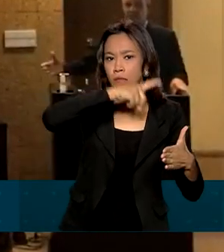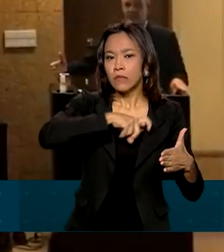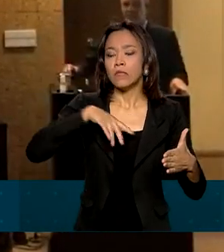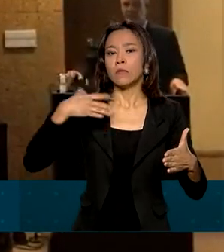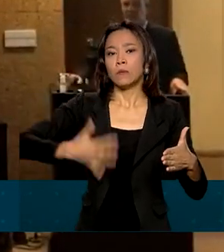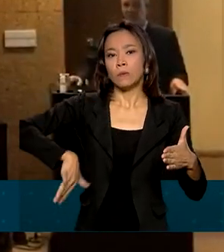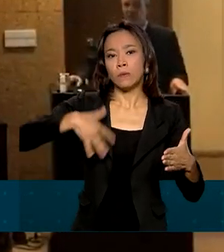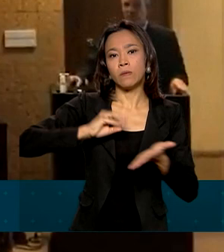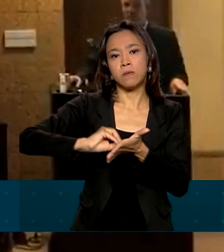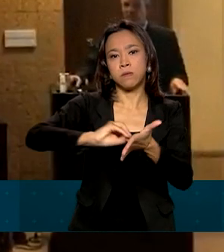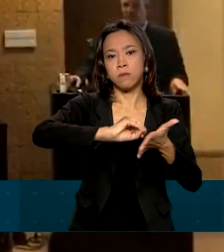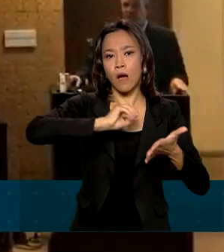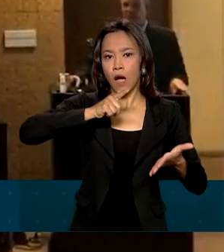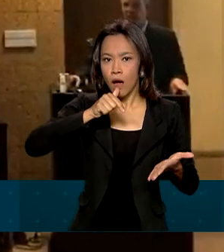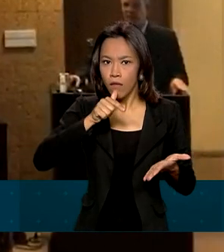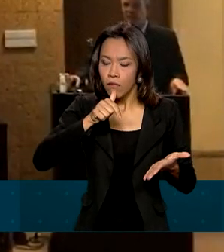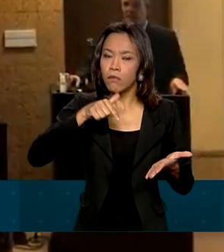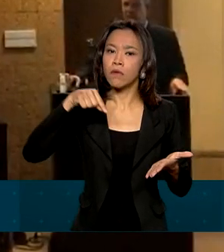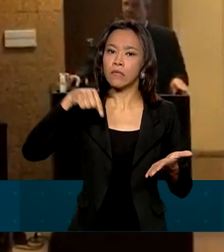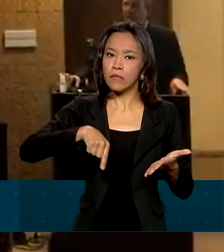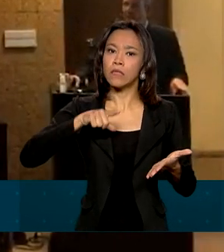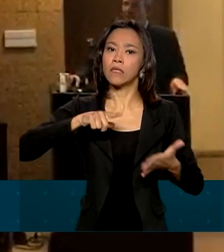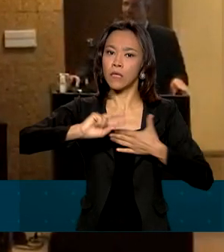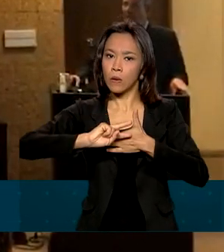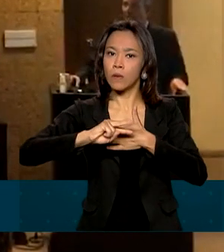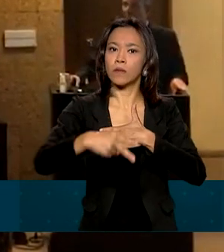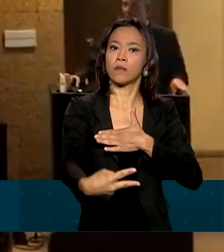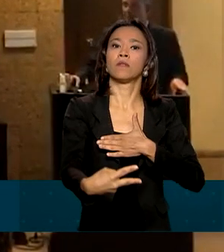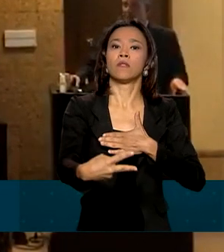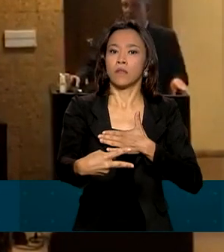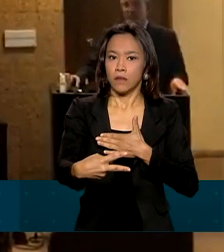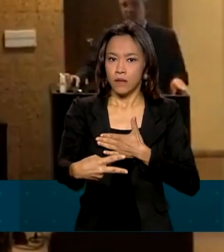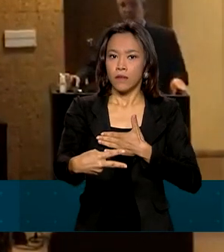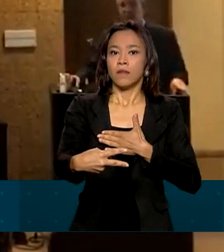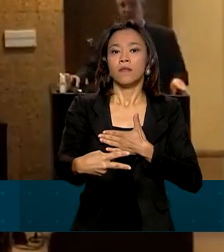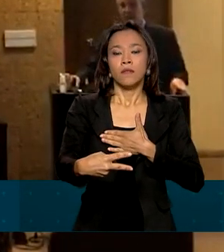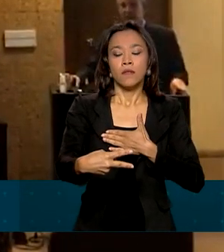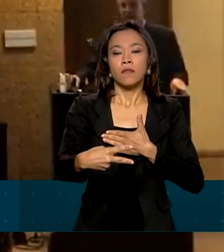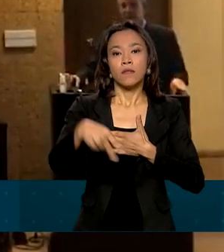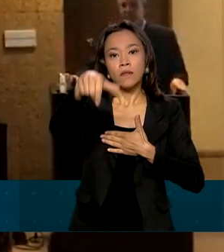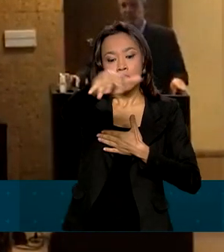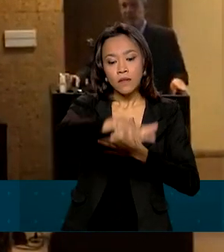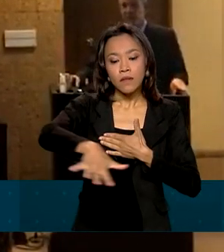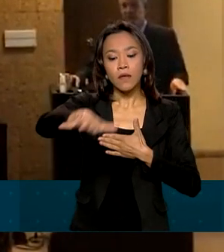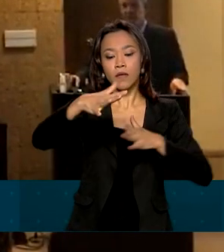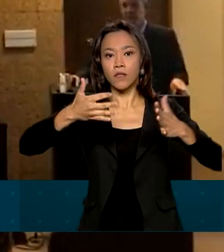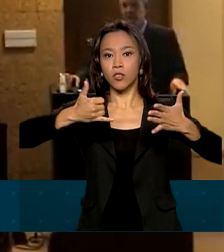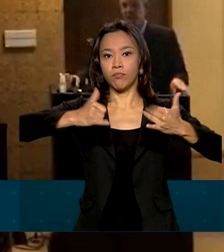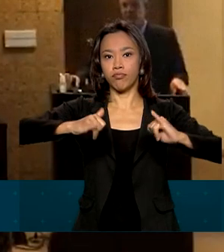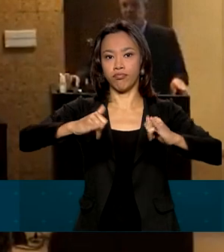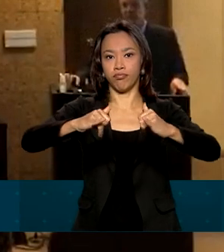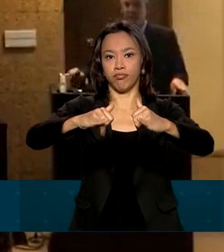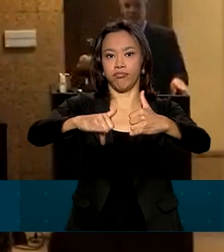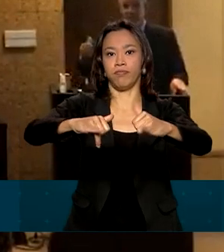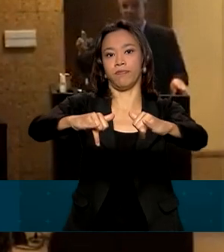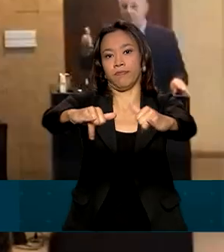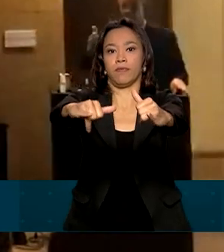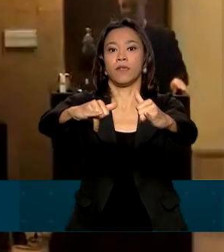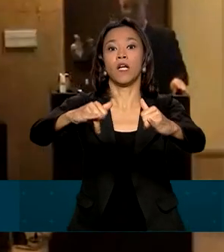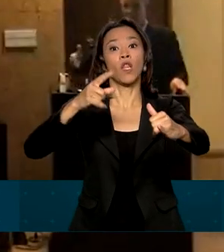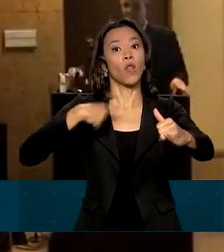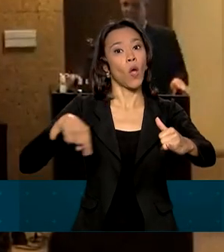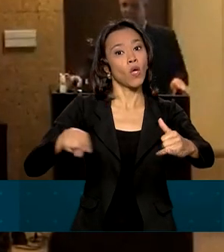evidentemente com consequências ao setor elétrico, em que nós estamos